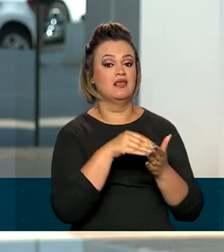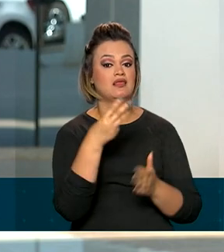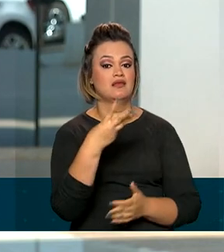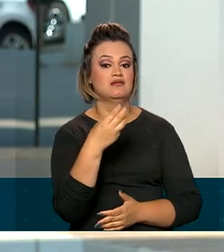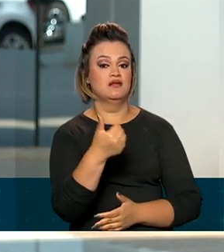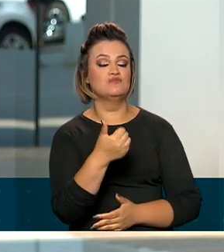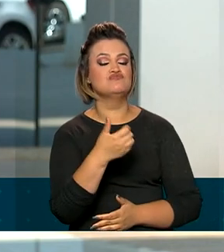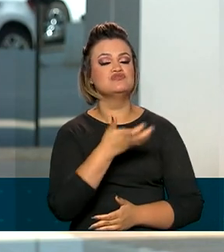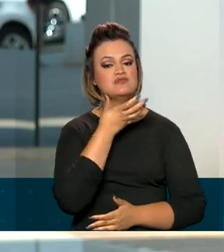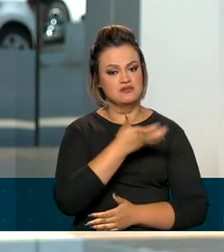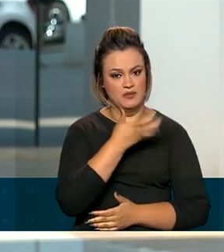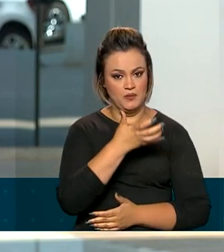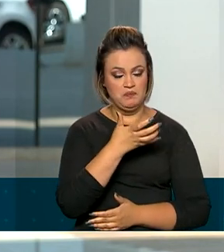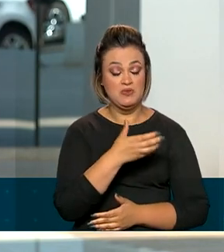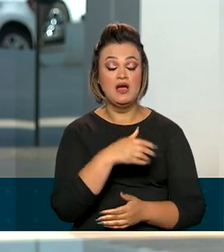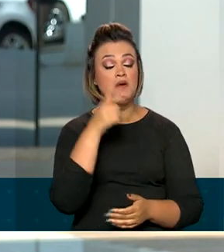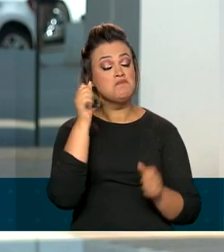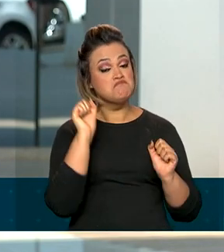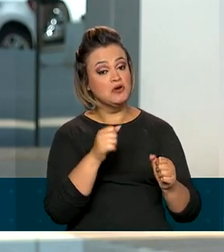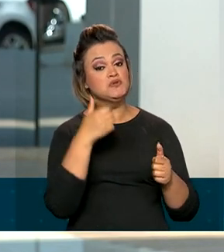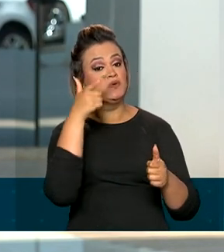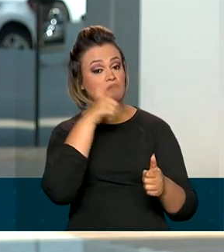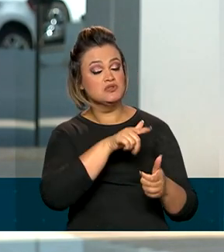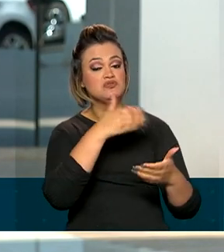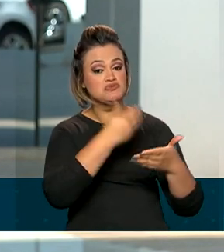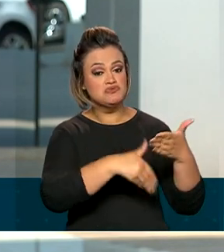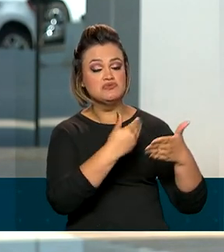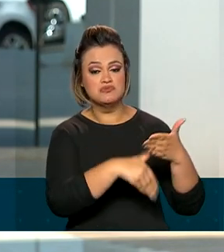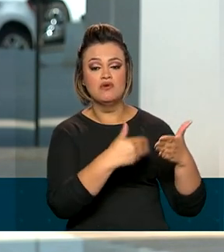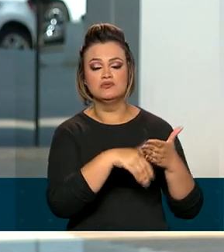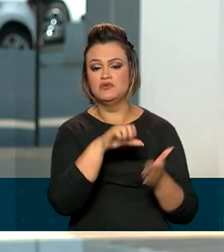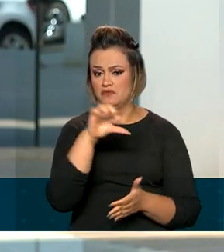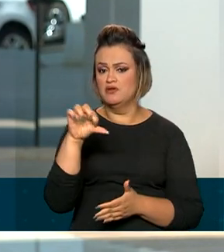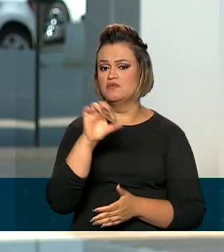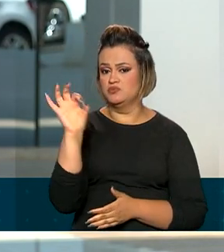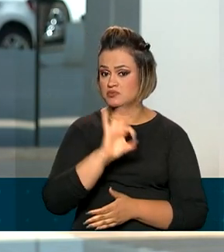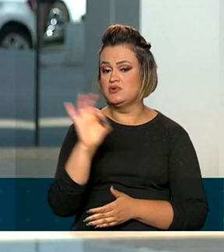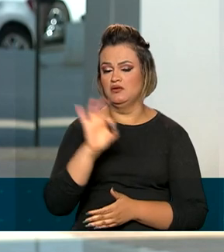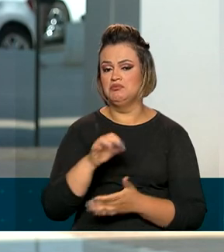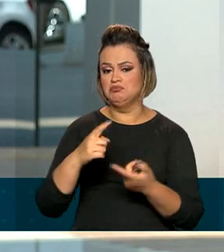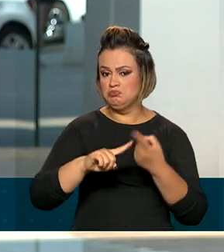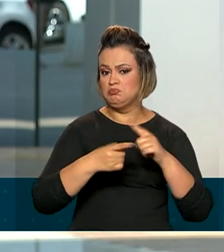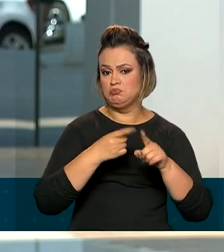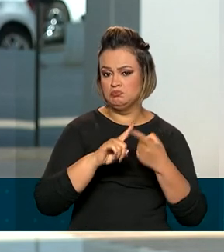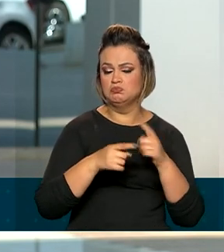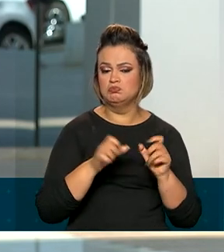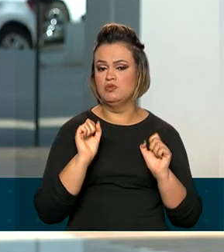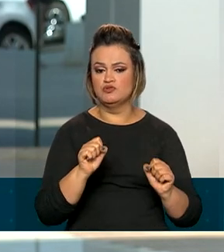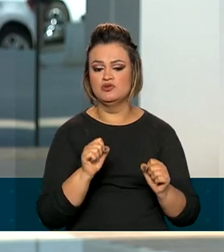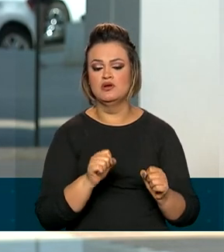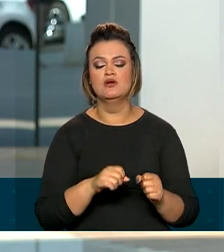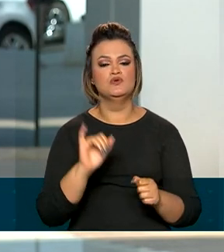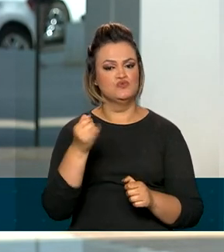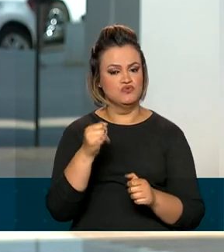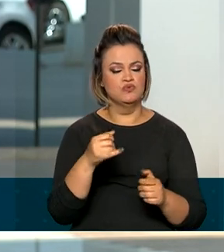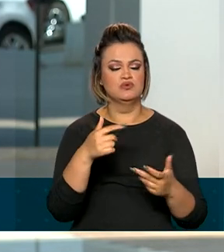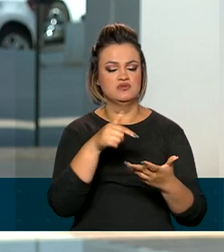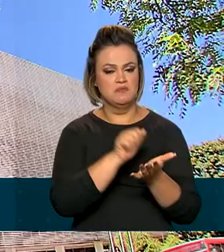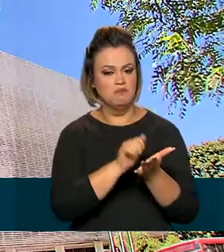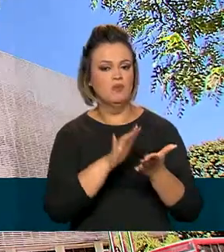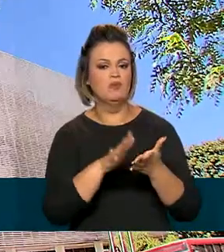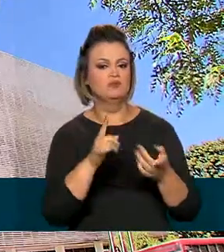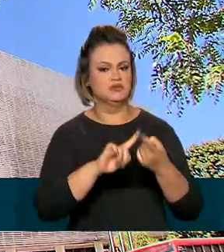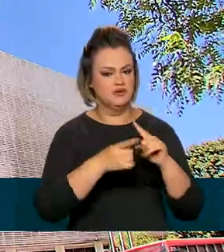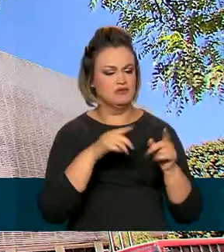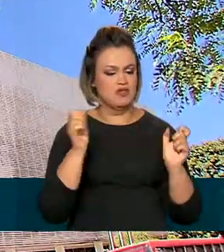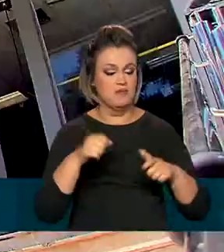ano. Os descontos podem chegar a 99% do valor consolidado da dívida, incluindo juros e multas.